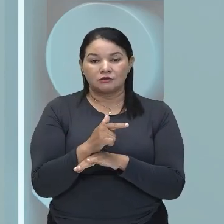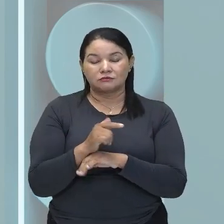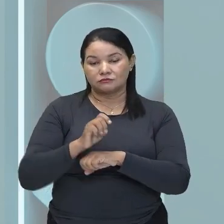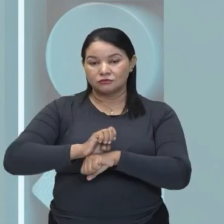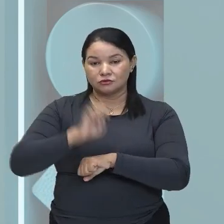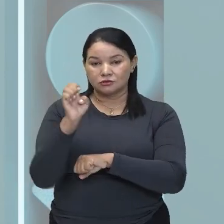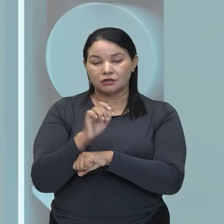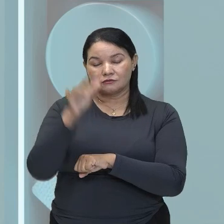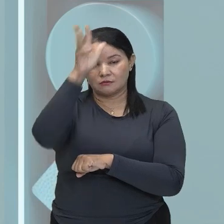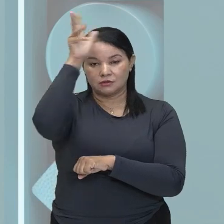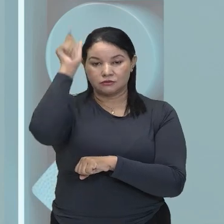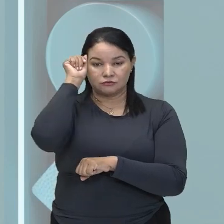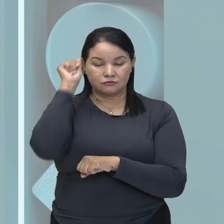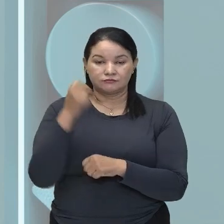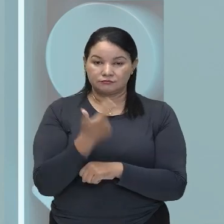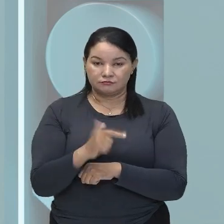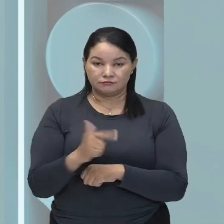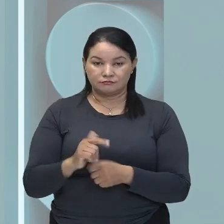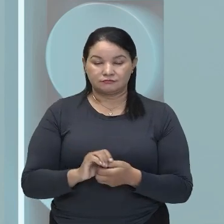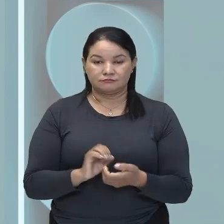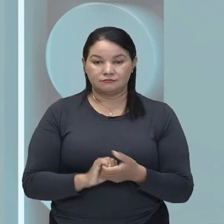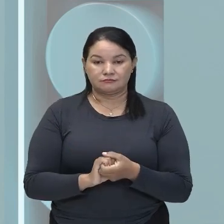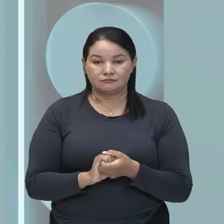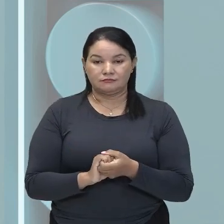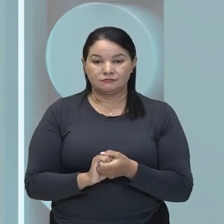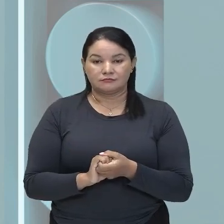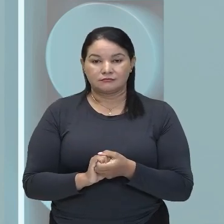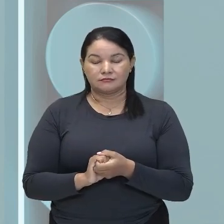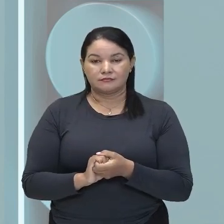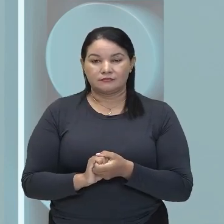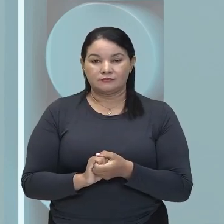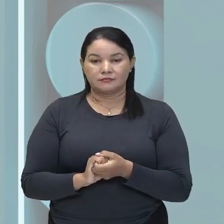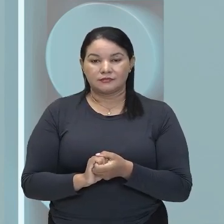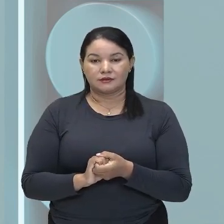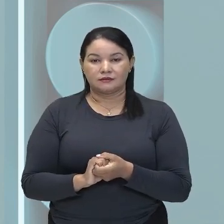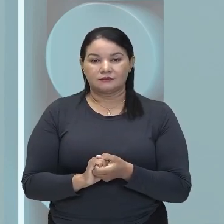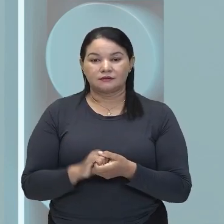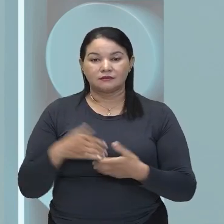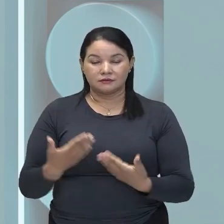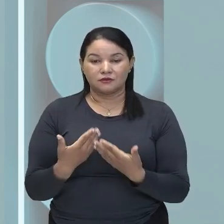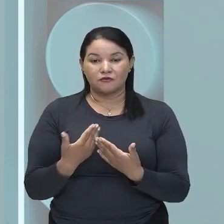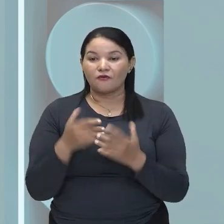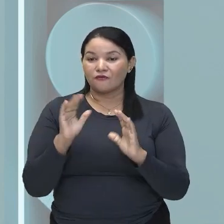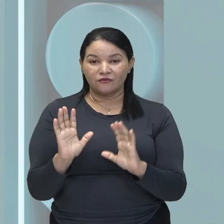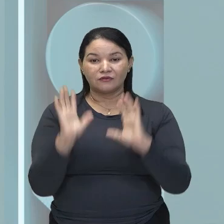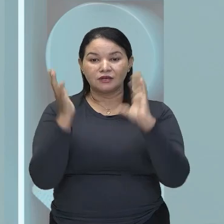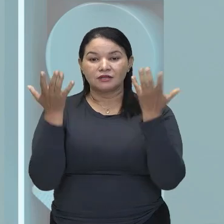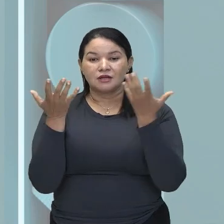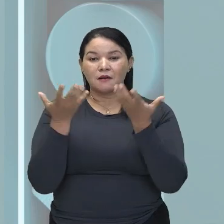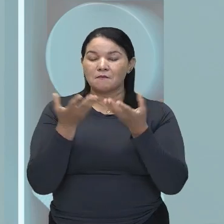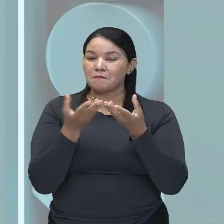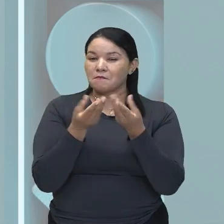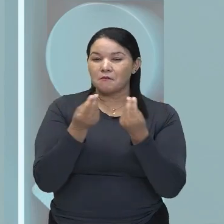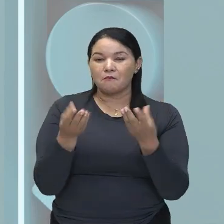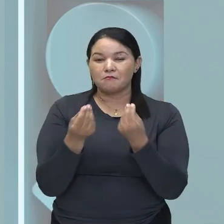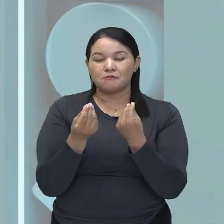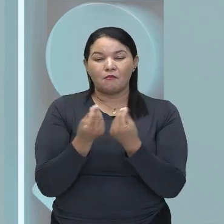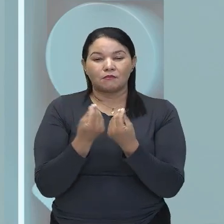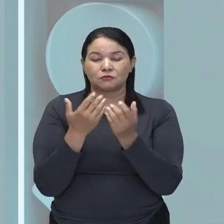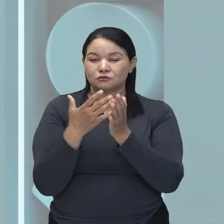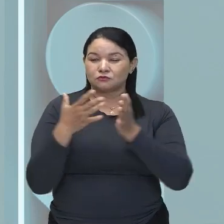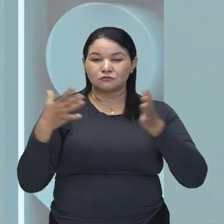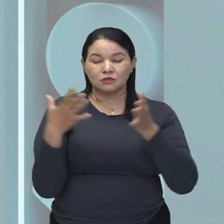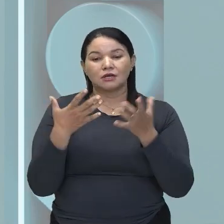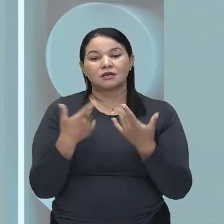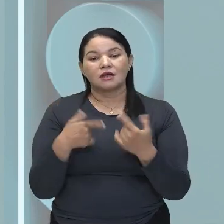Amazonas. E esse, Como já foi falado para vocês, Esse evento é muito grandioso, Foram óperas